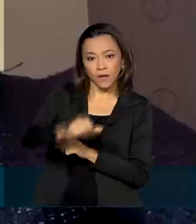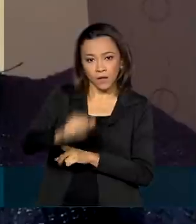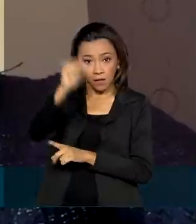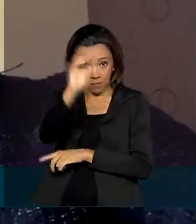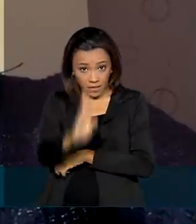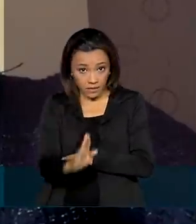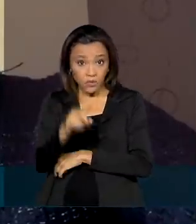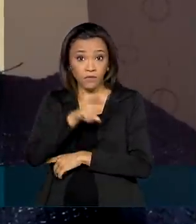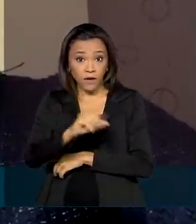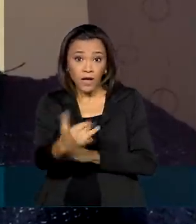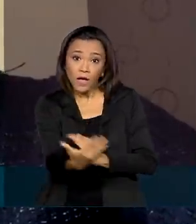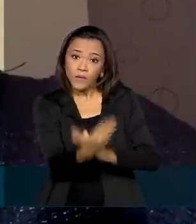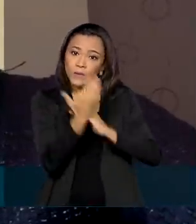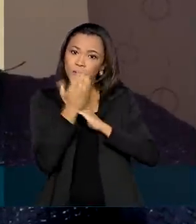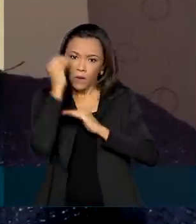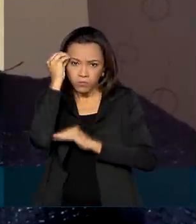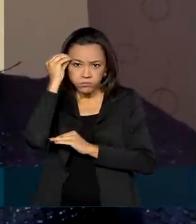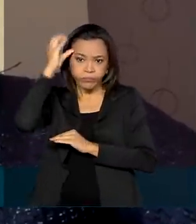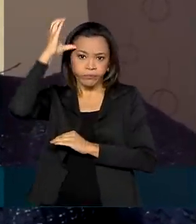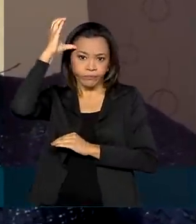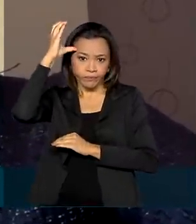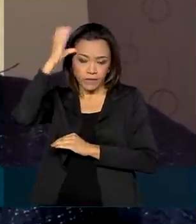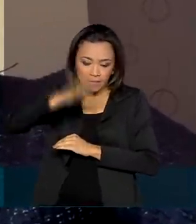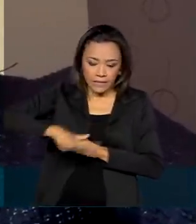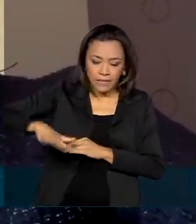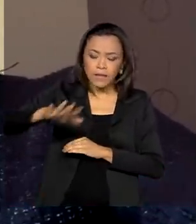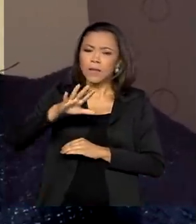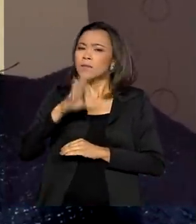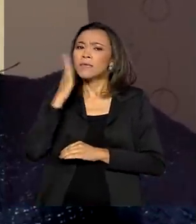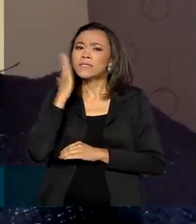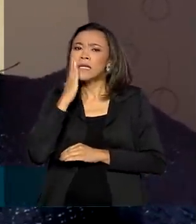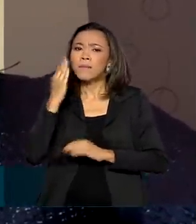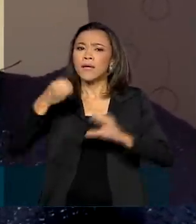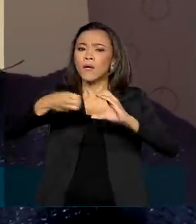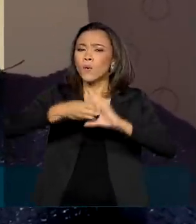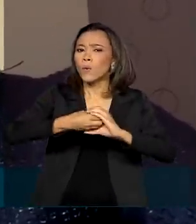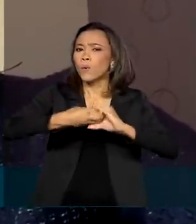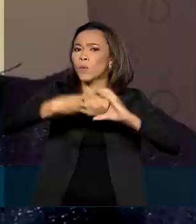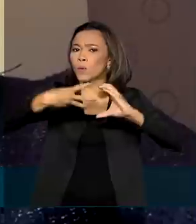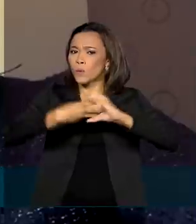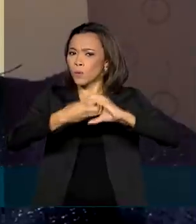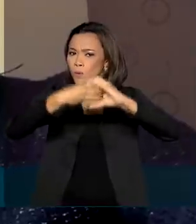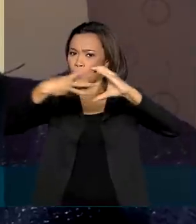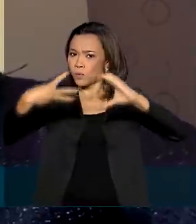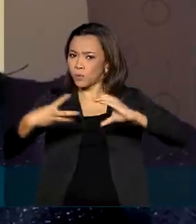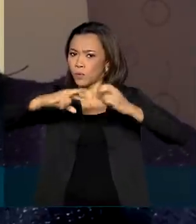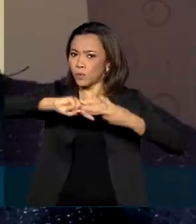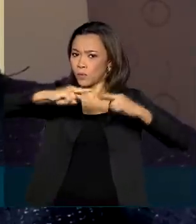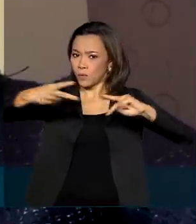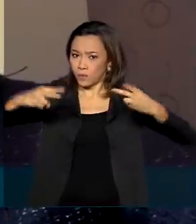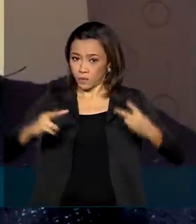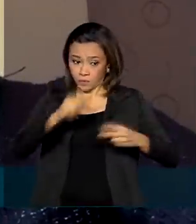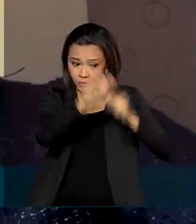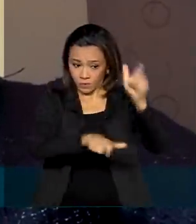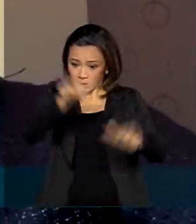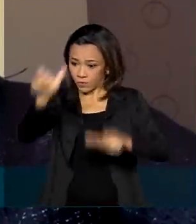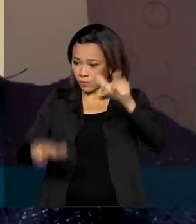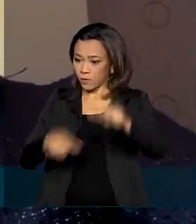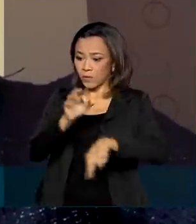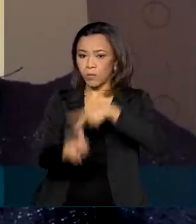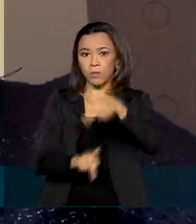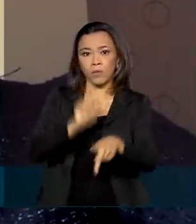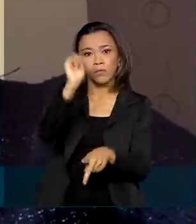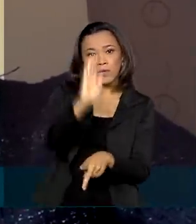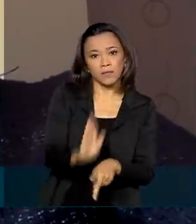conhecimento da genômica da população brasileira, com isso proporcionar